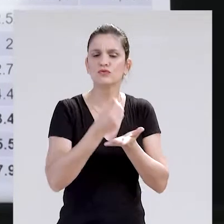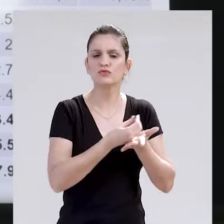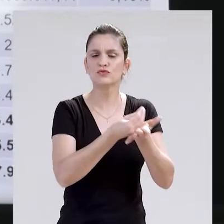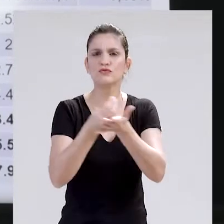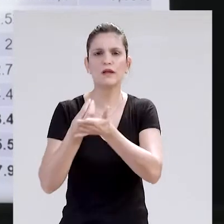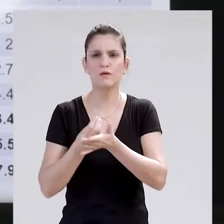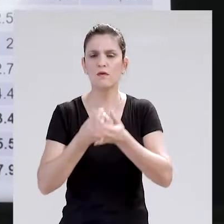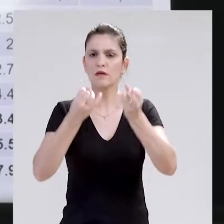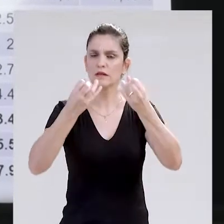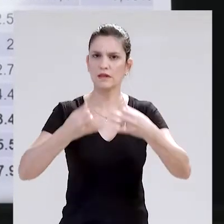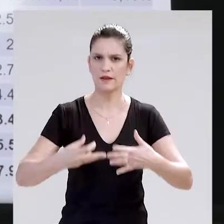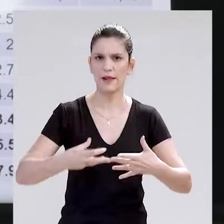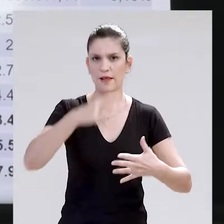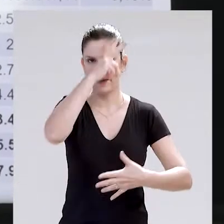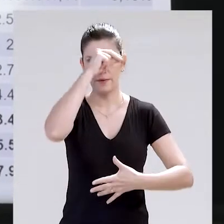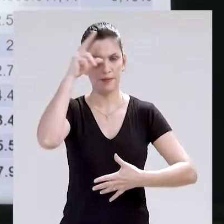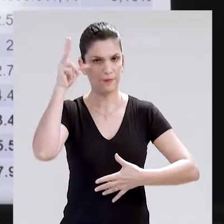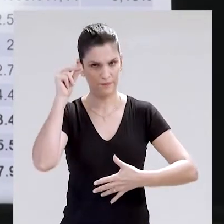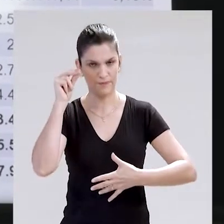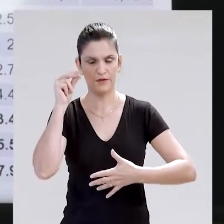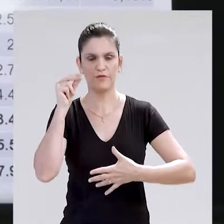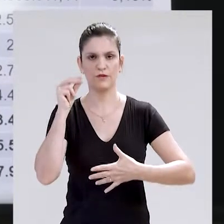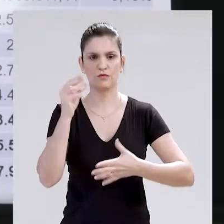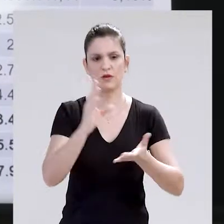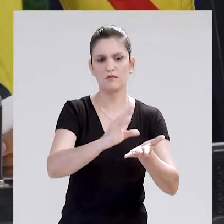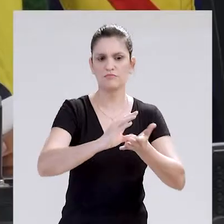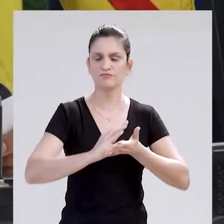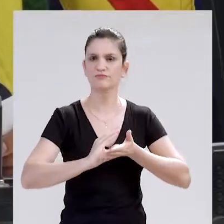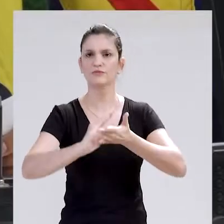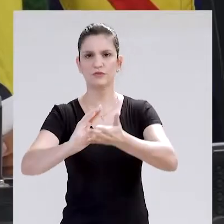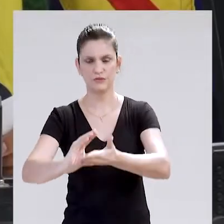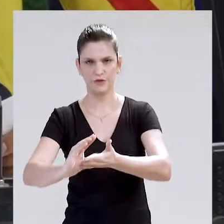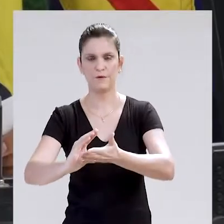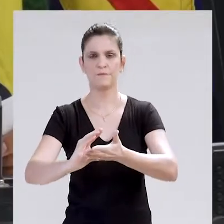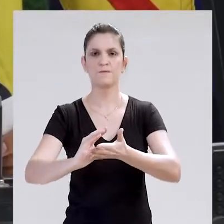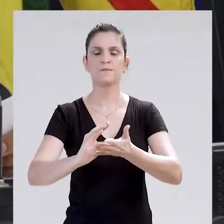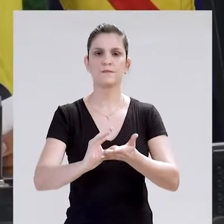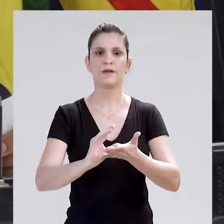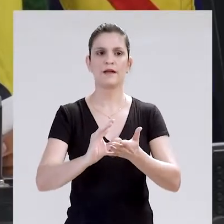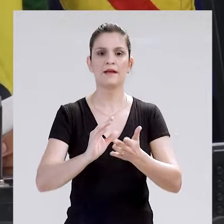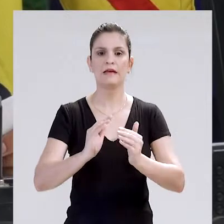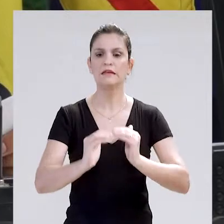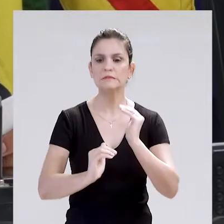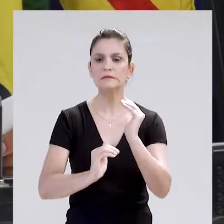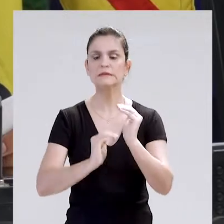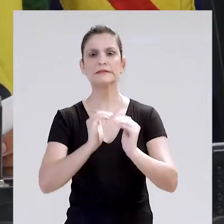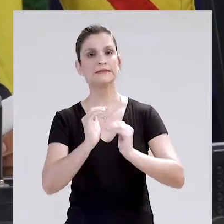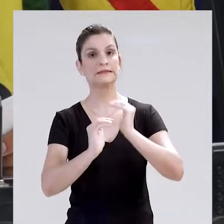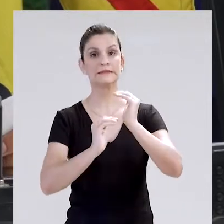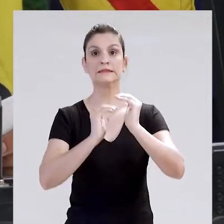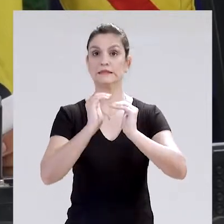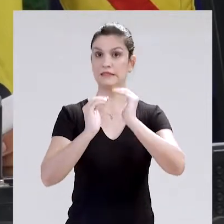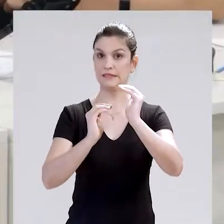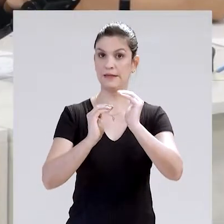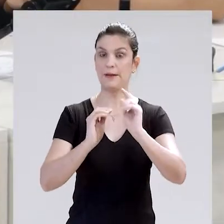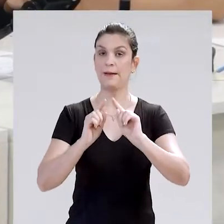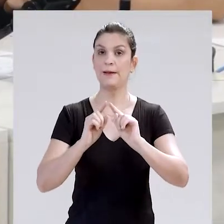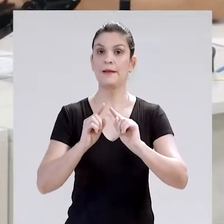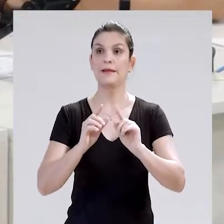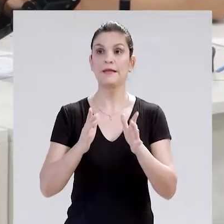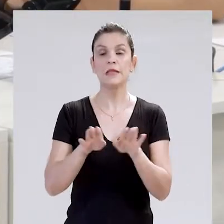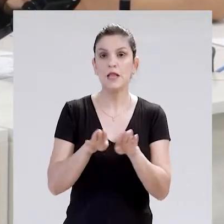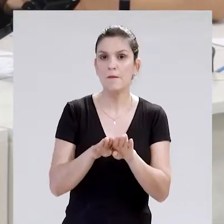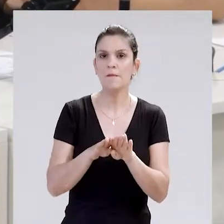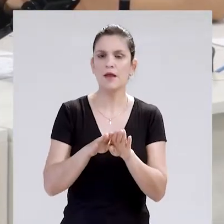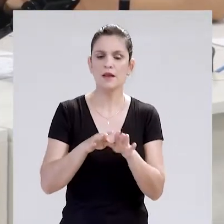financeiro de 2020 da Prefeitura de Campo Grande. Segundo Pedrocian Neto, a recuperação veio de forma gradual, mas